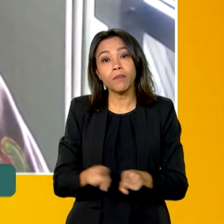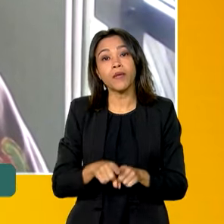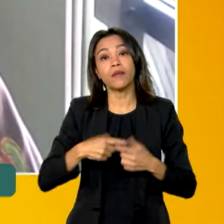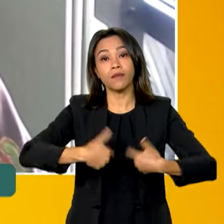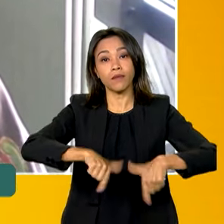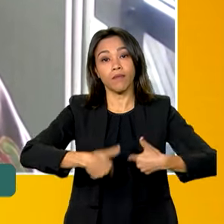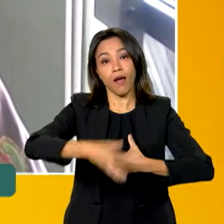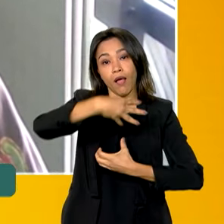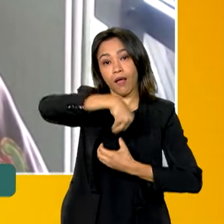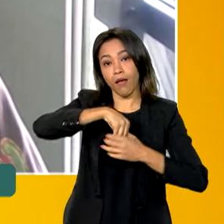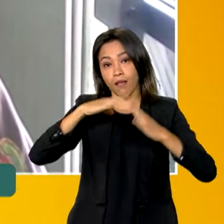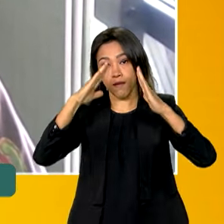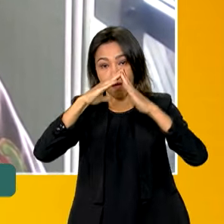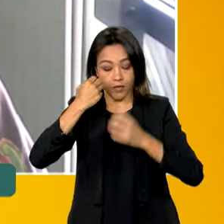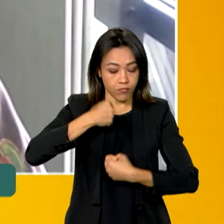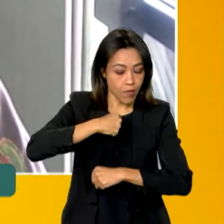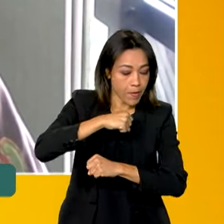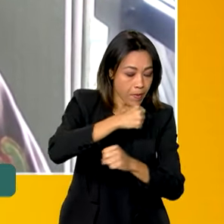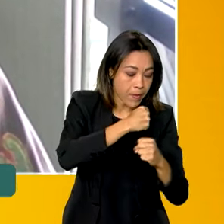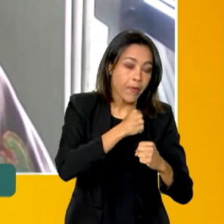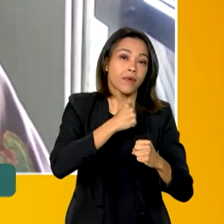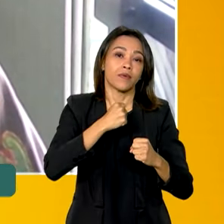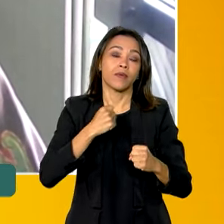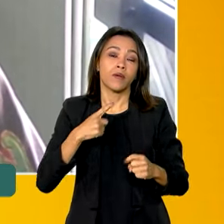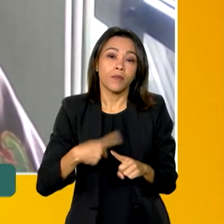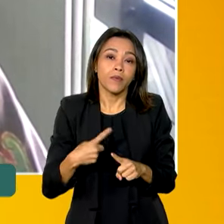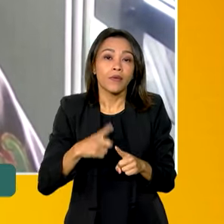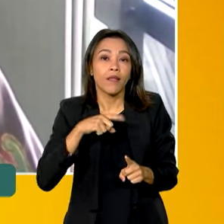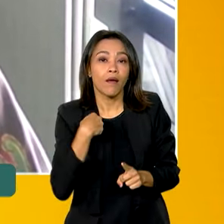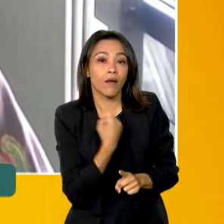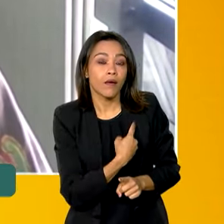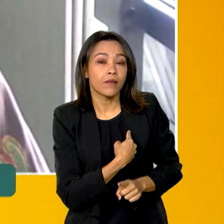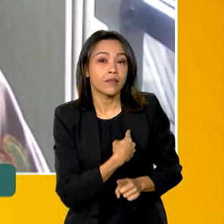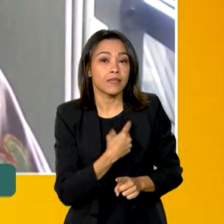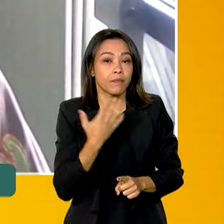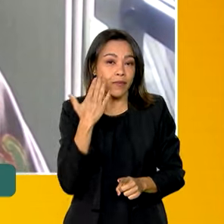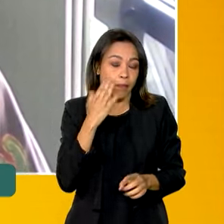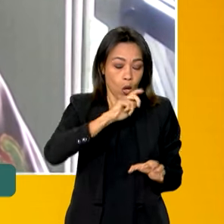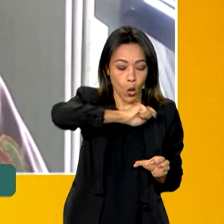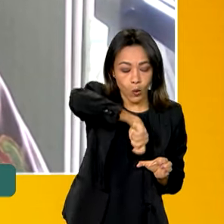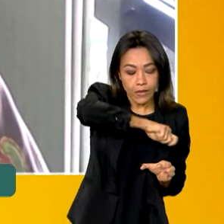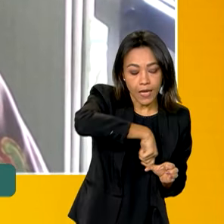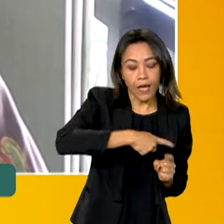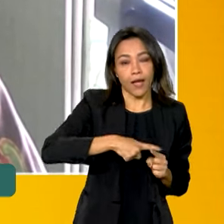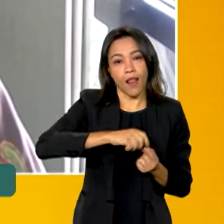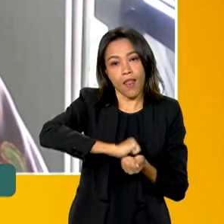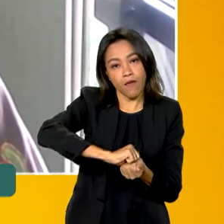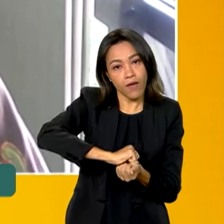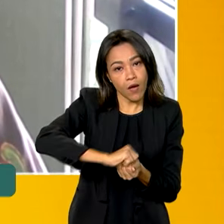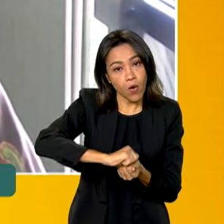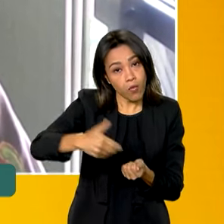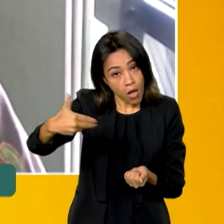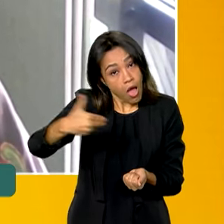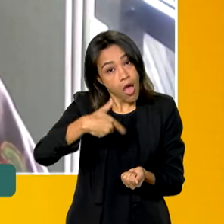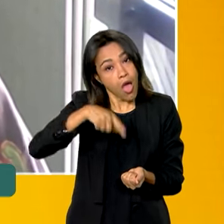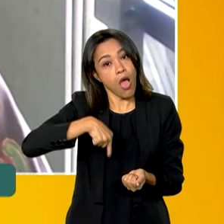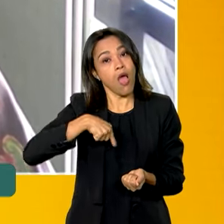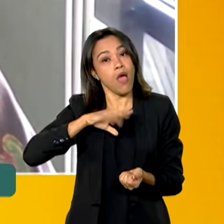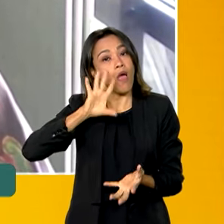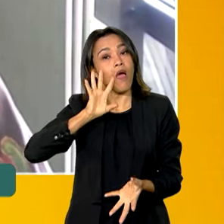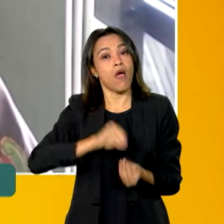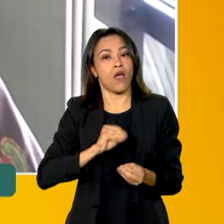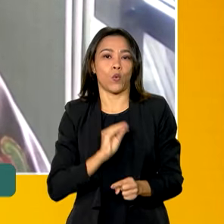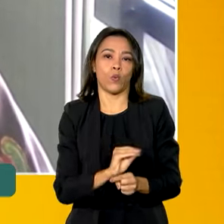domésticos. Porque nós estamos considerando que cozinhar, lavar roupa é uma forma de cuidado.